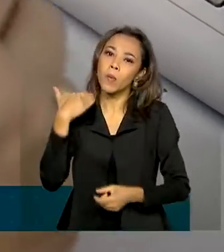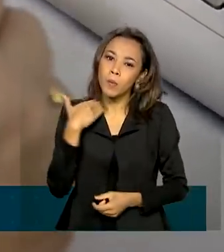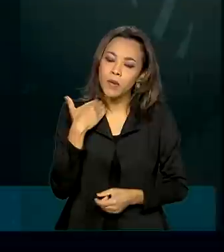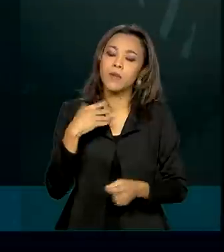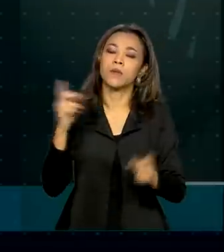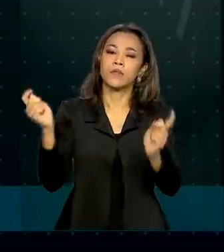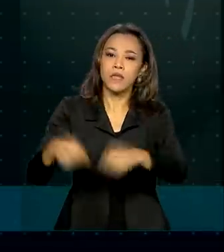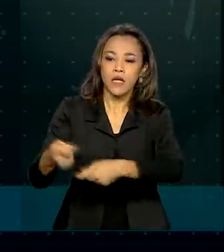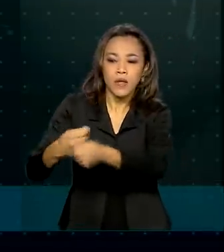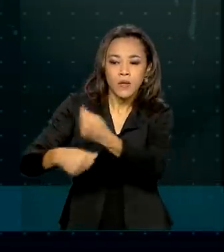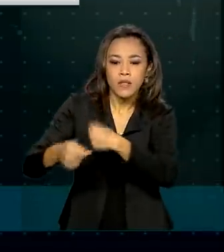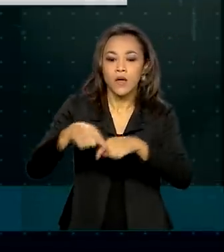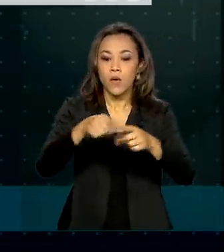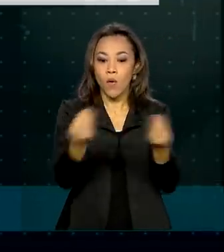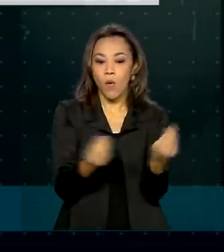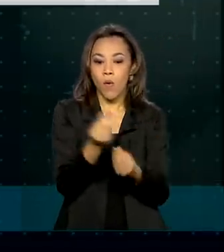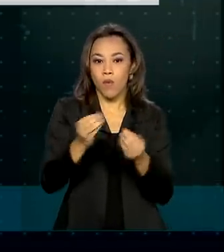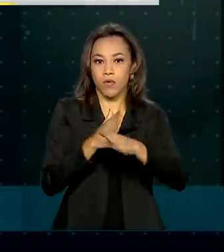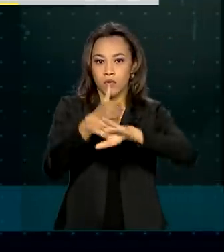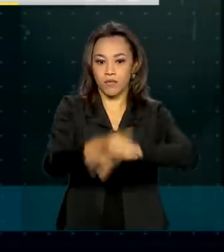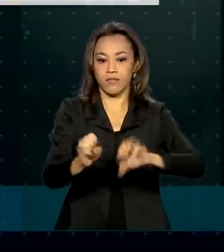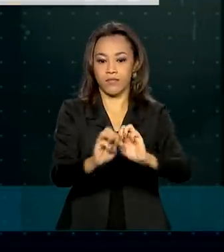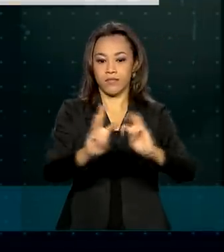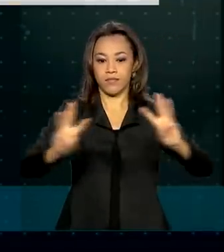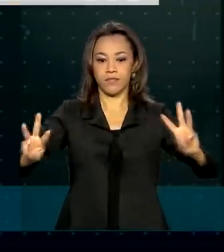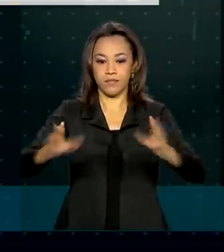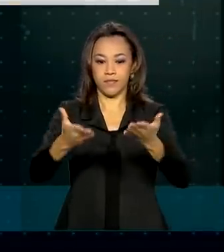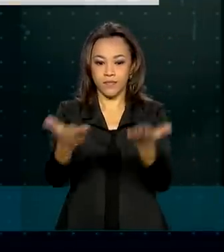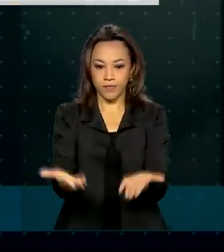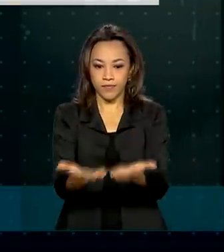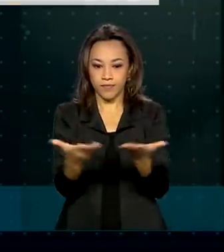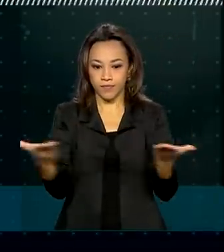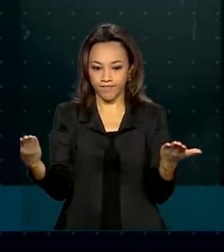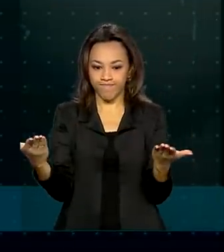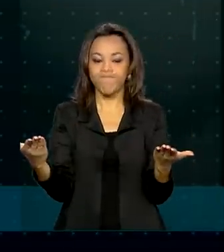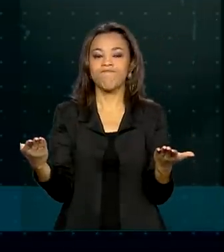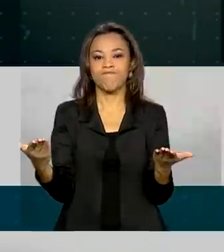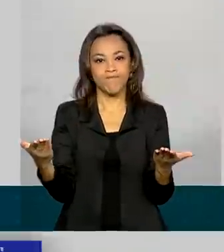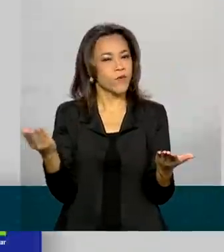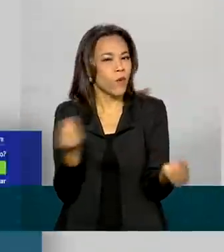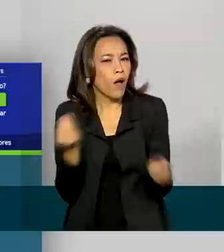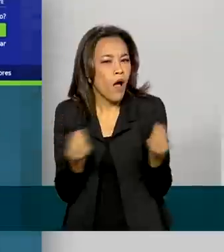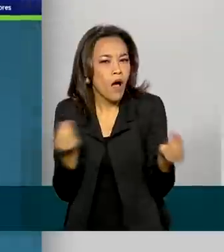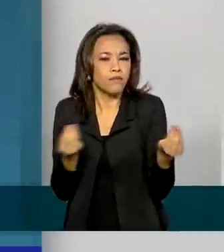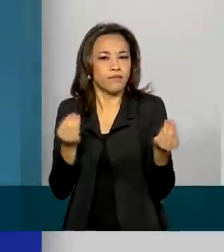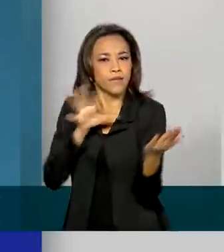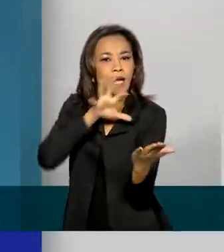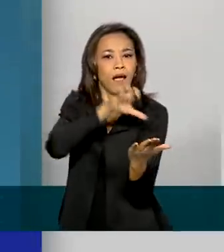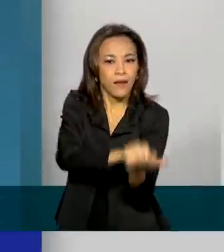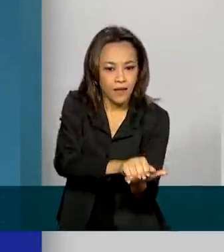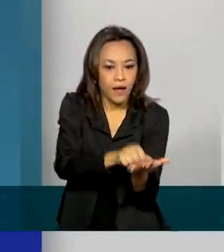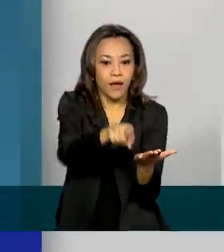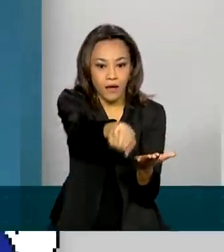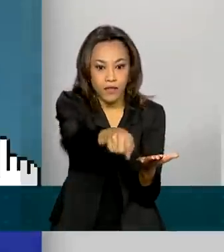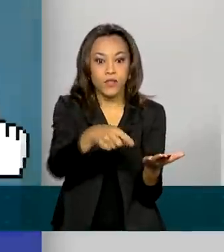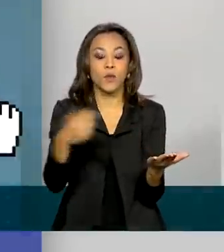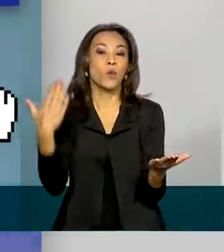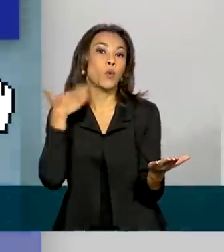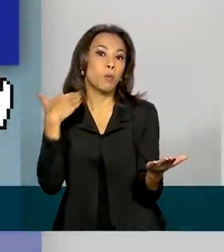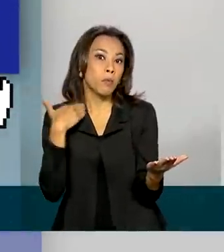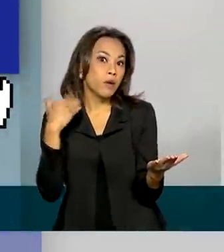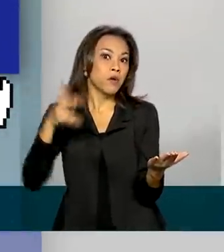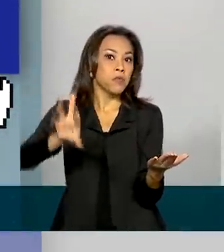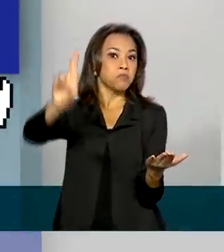financeiras pela plataforma consumidor.gov.br. É só fazer um cadastro no site. O banco ou